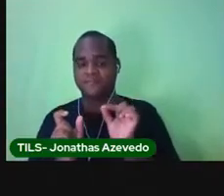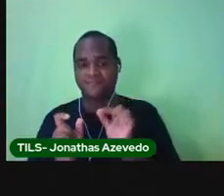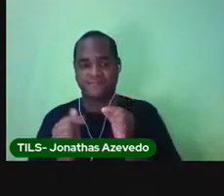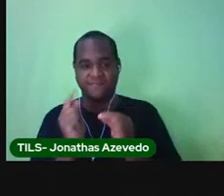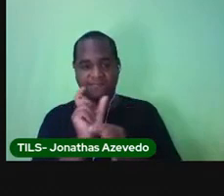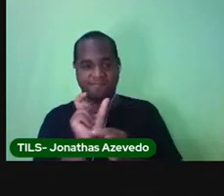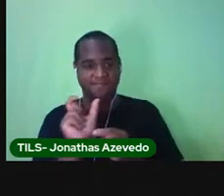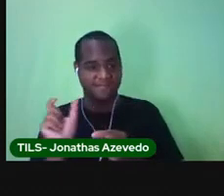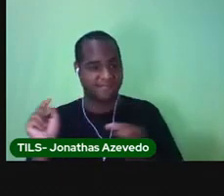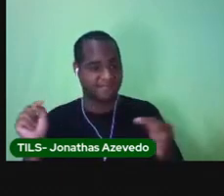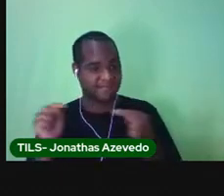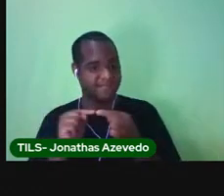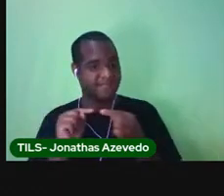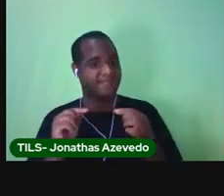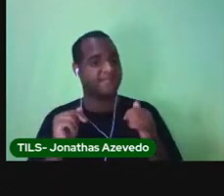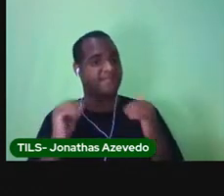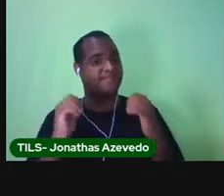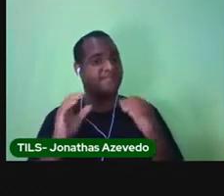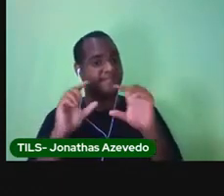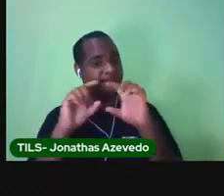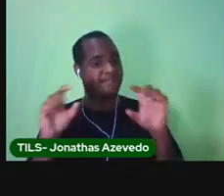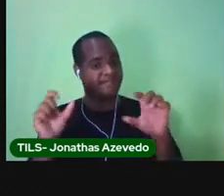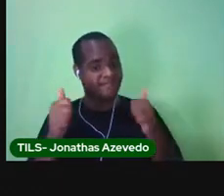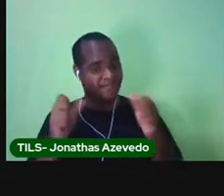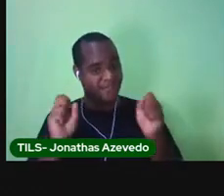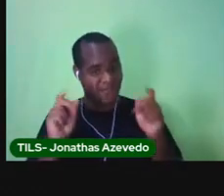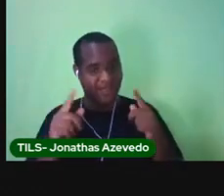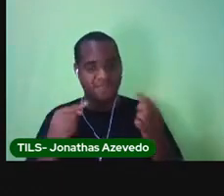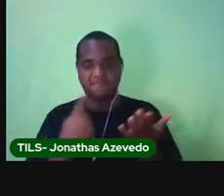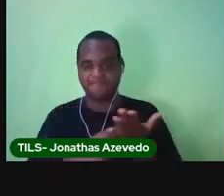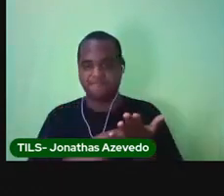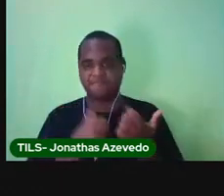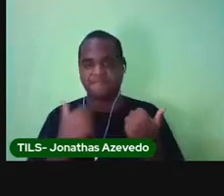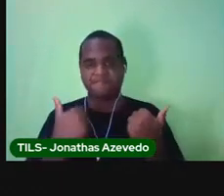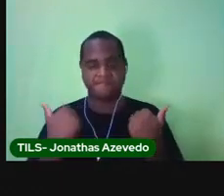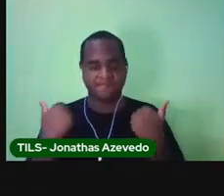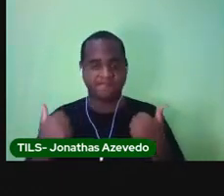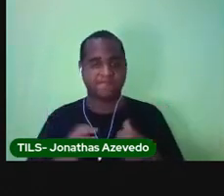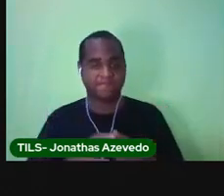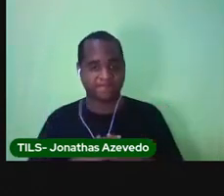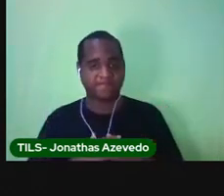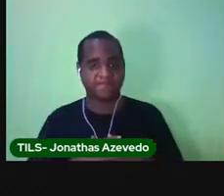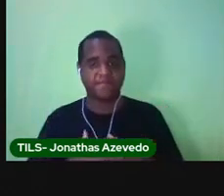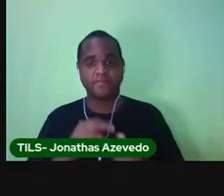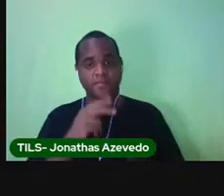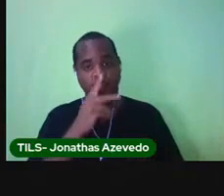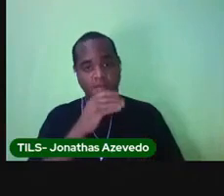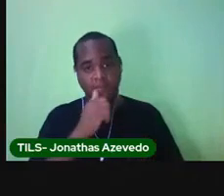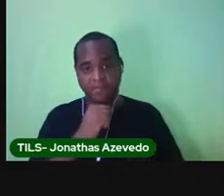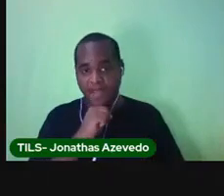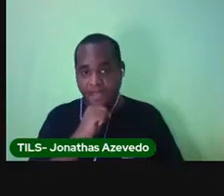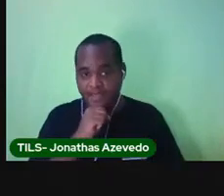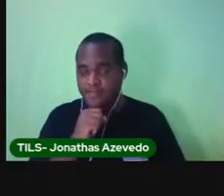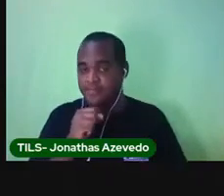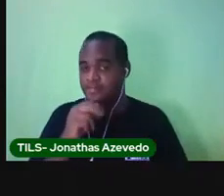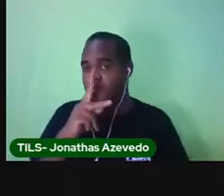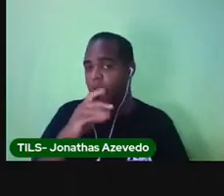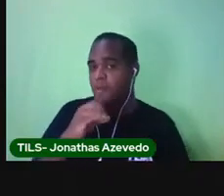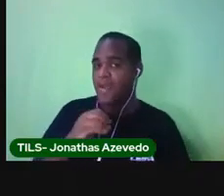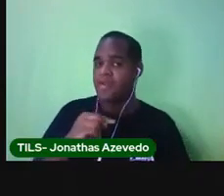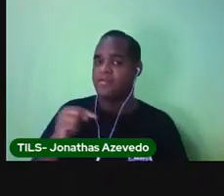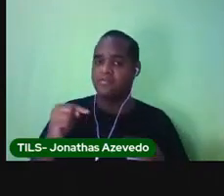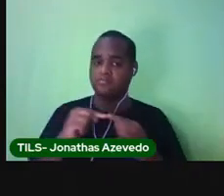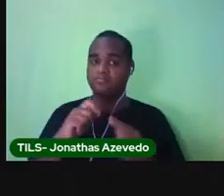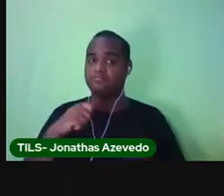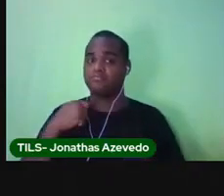palavras que está aí em cima. Combinado? Vamos lá. Os pais dos meus pais são